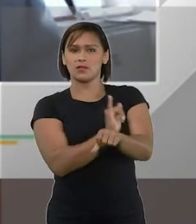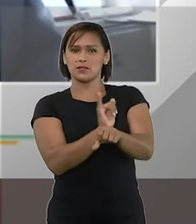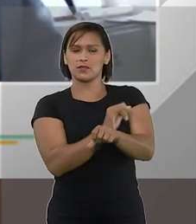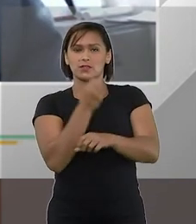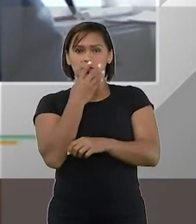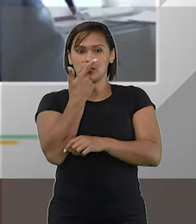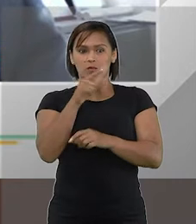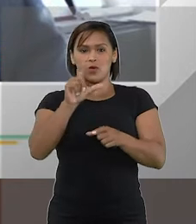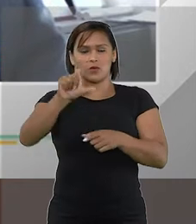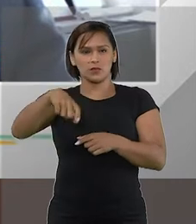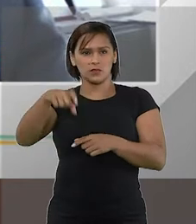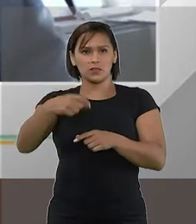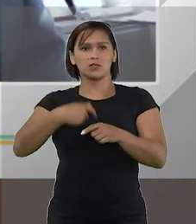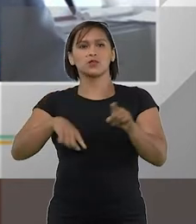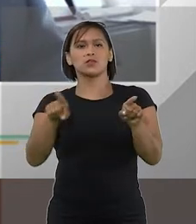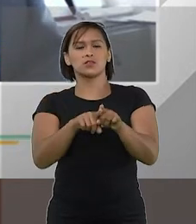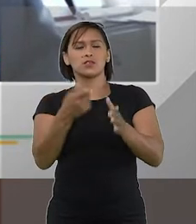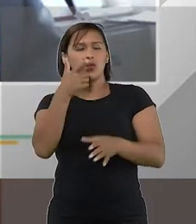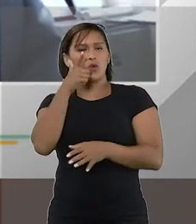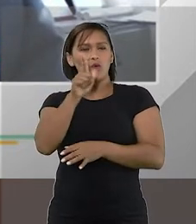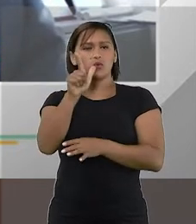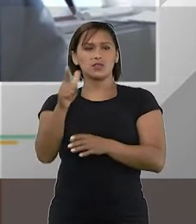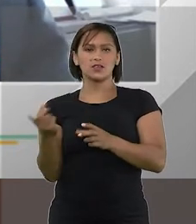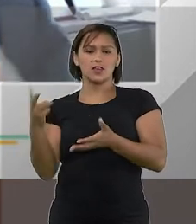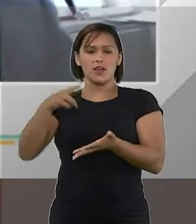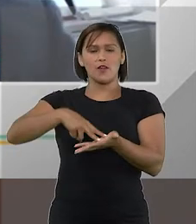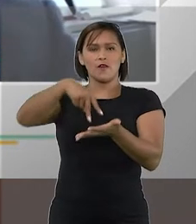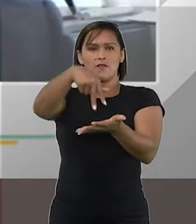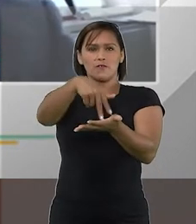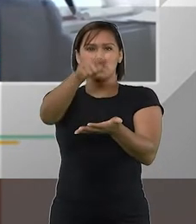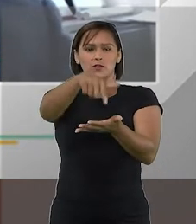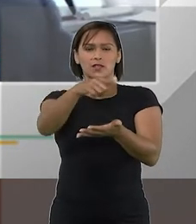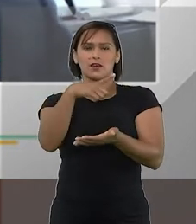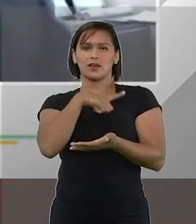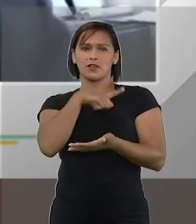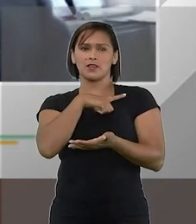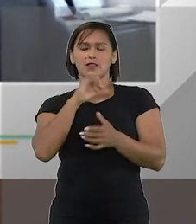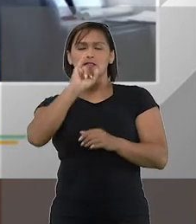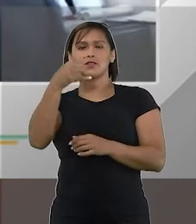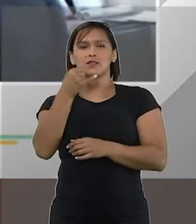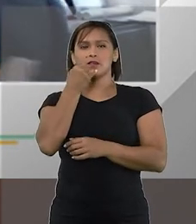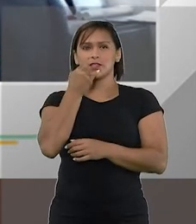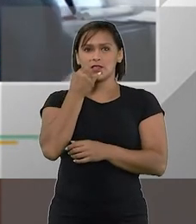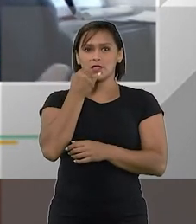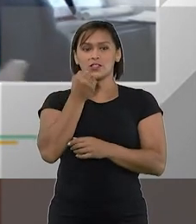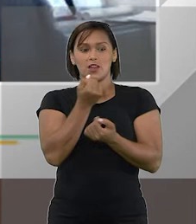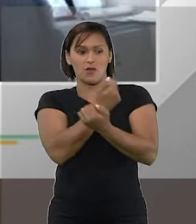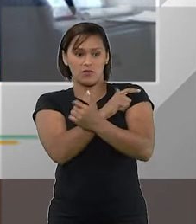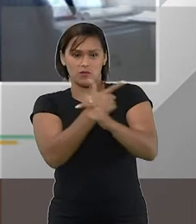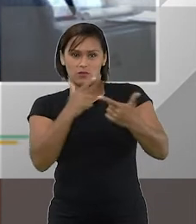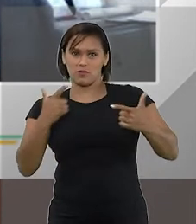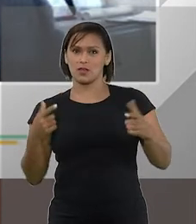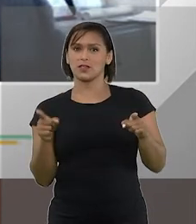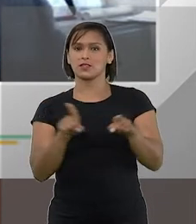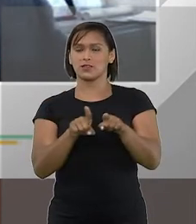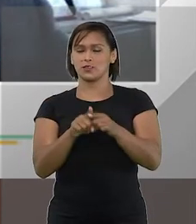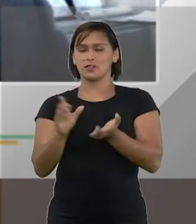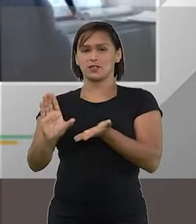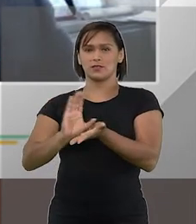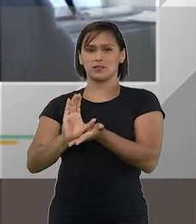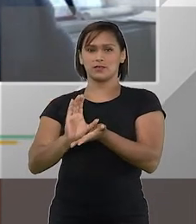decente aos seus credores e conseguir se recuperar, agora vai ter uma oportunidade muito grande de obter